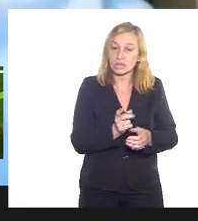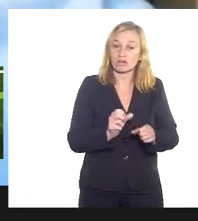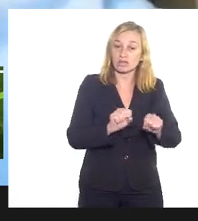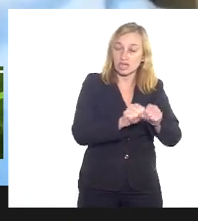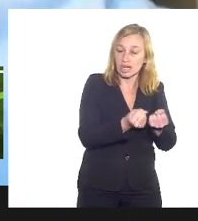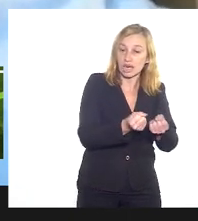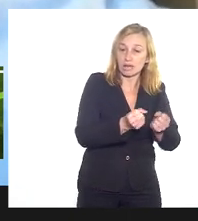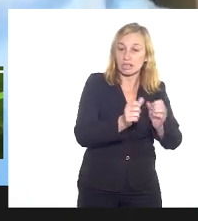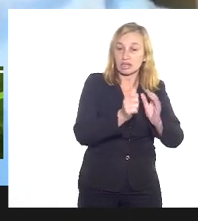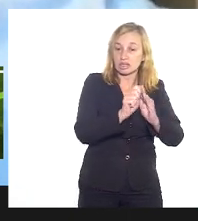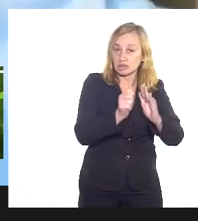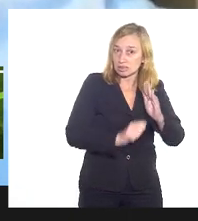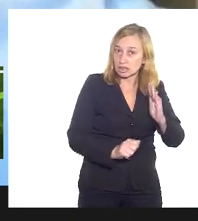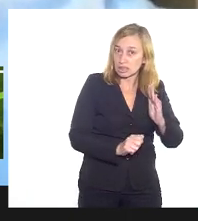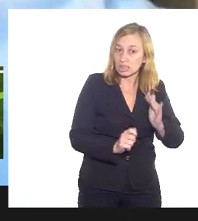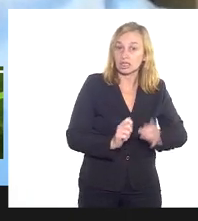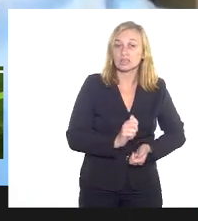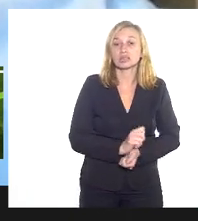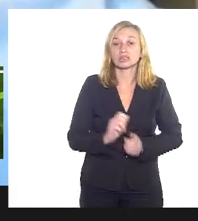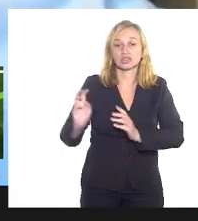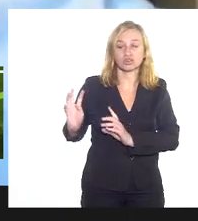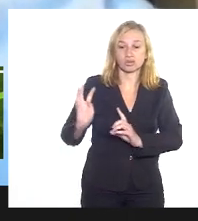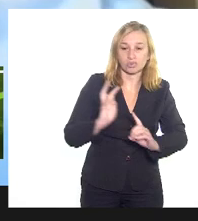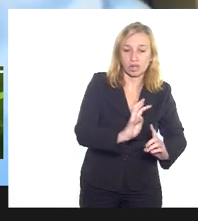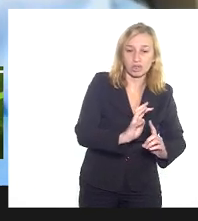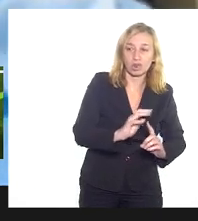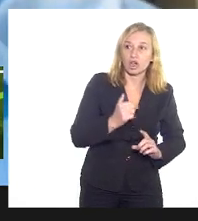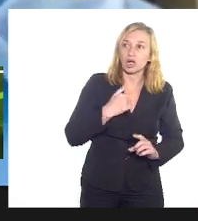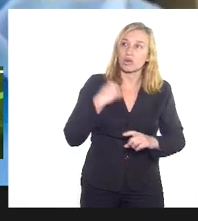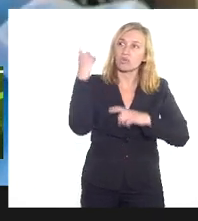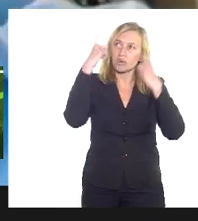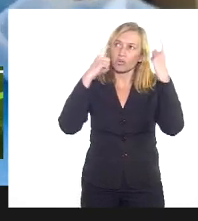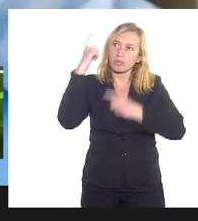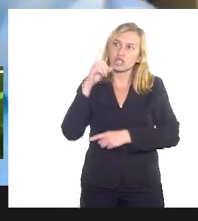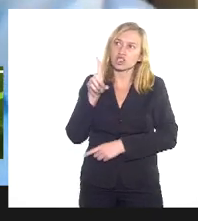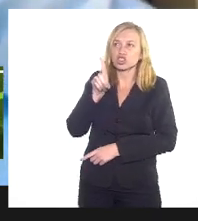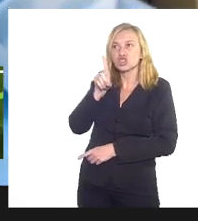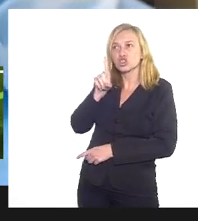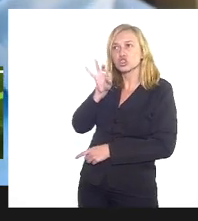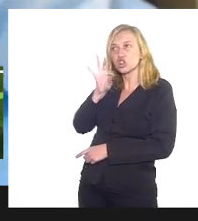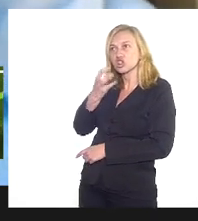E o eu me preocupei, Totinho, é o seguinte,